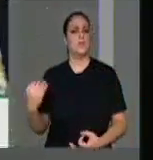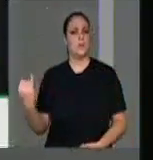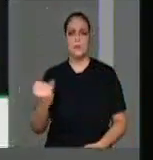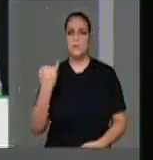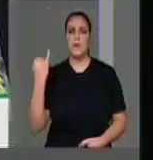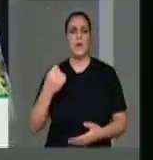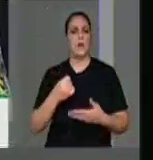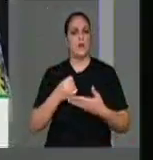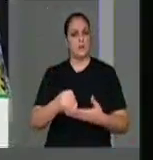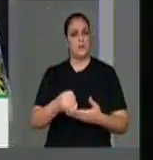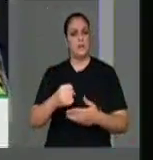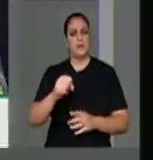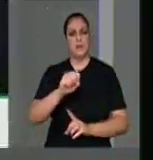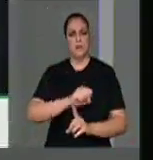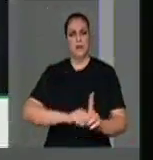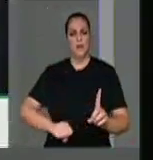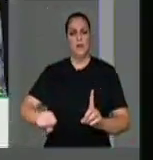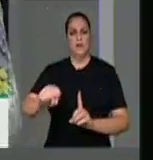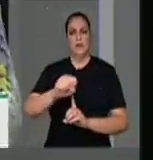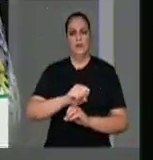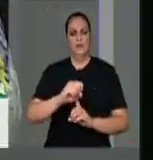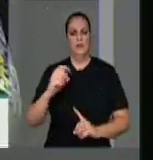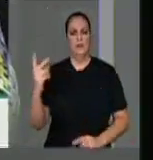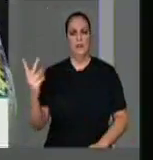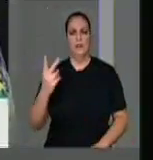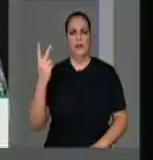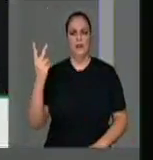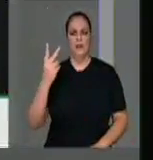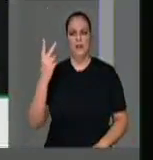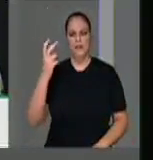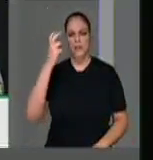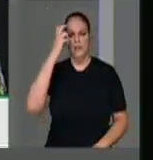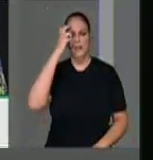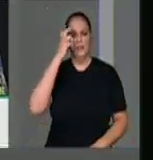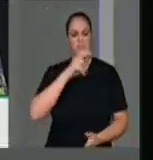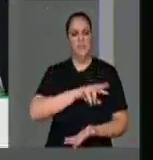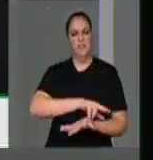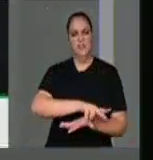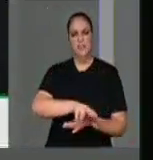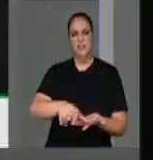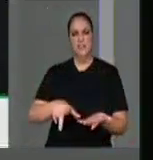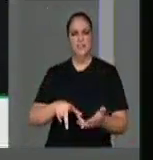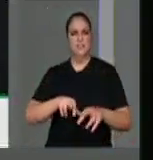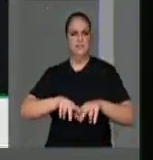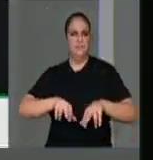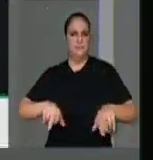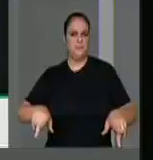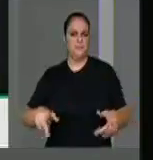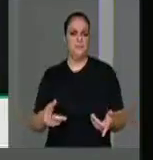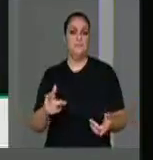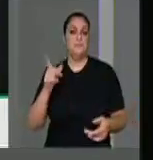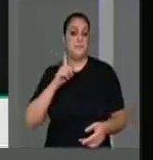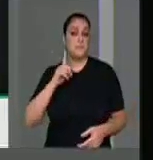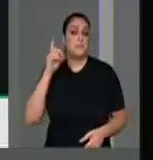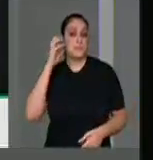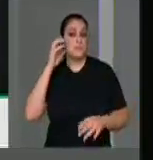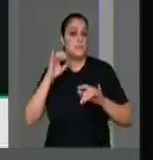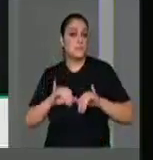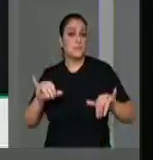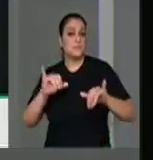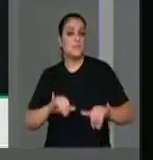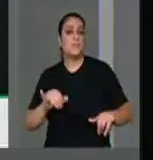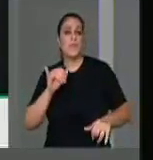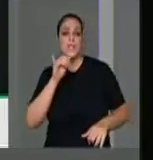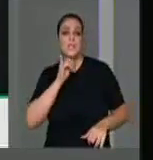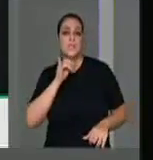função social de valorização da cultura e da diversidade e transmite programas históricos como